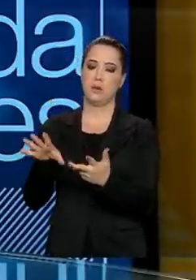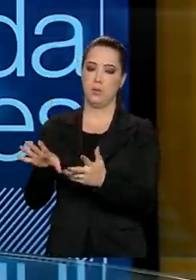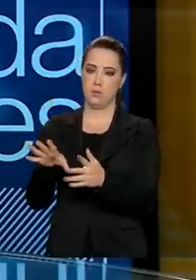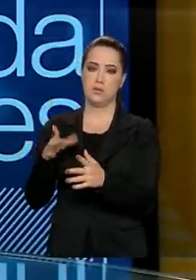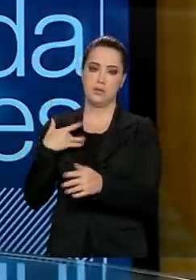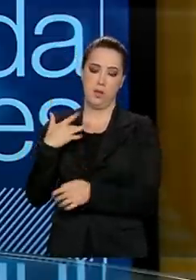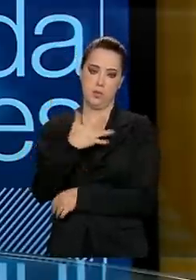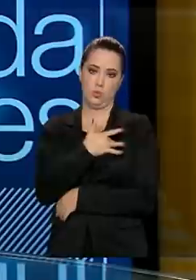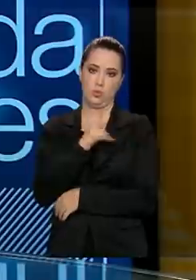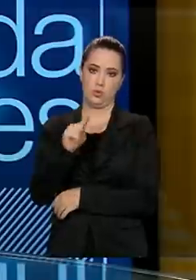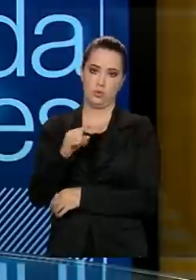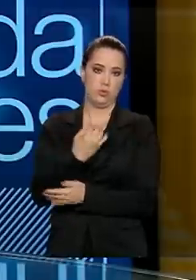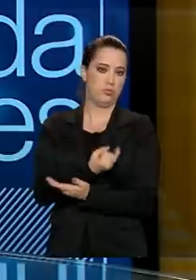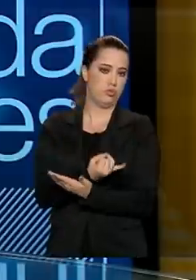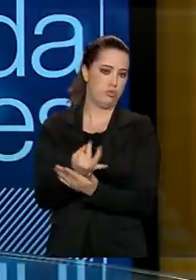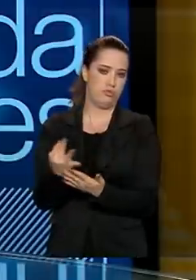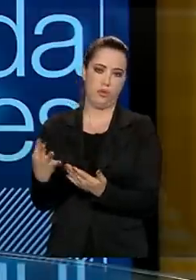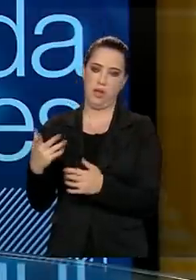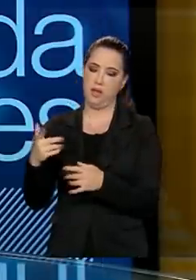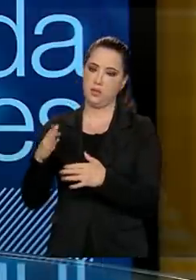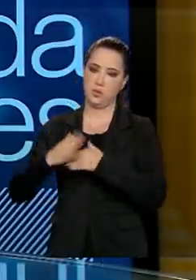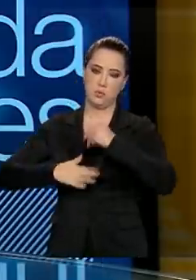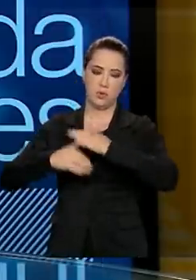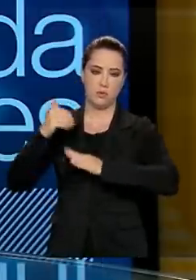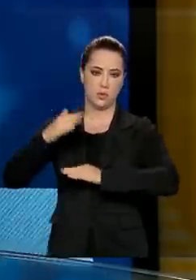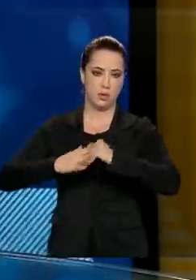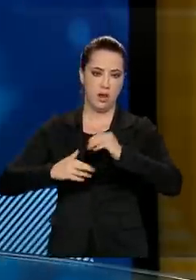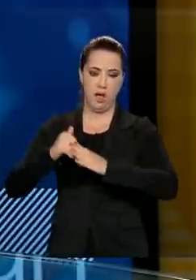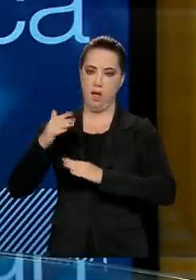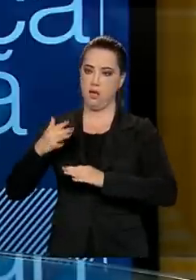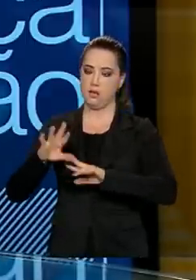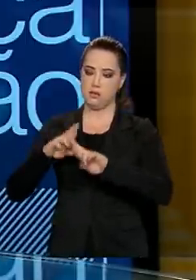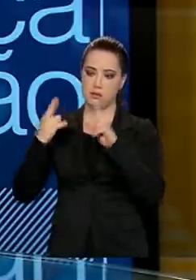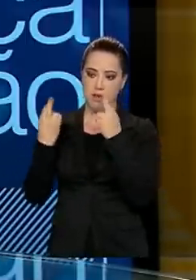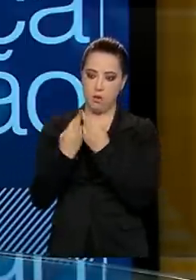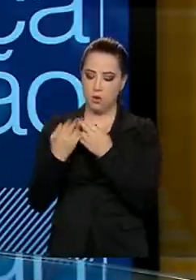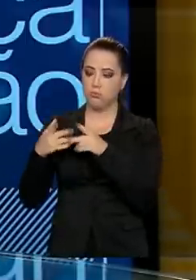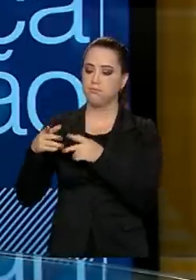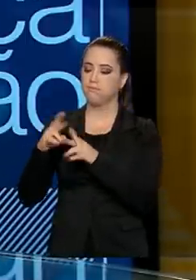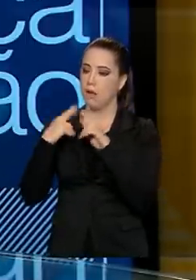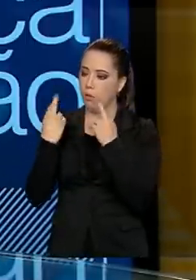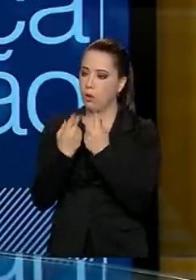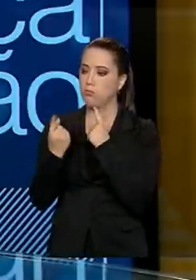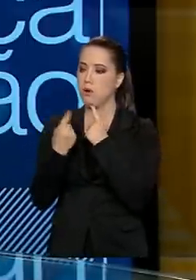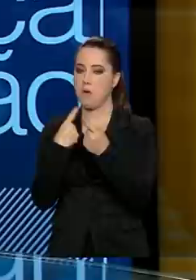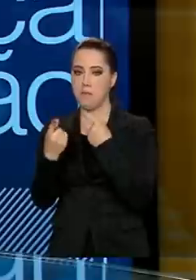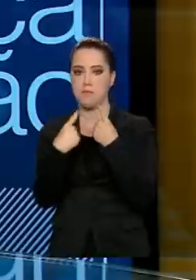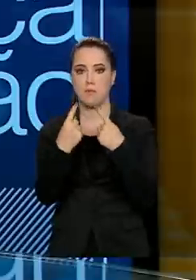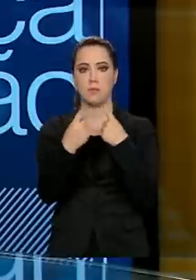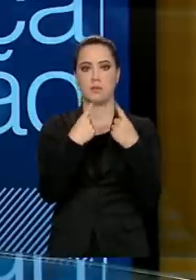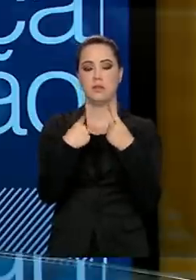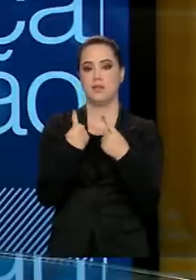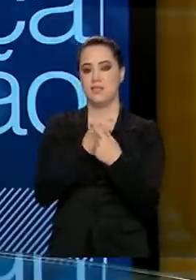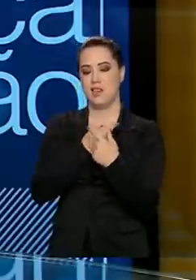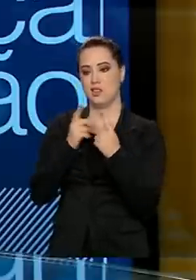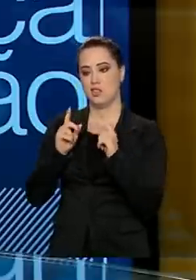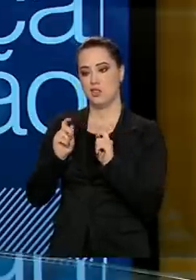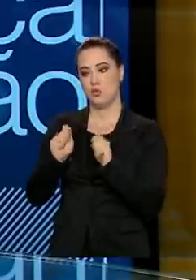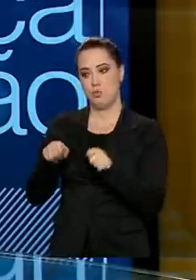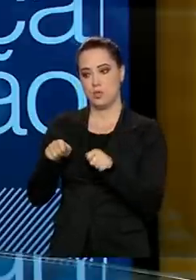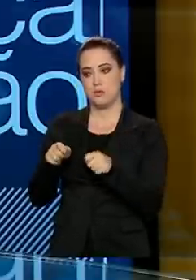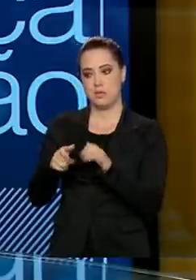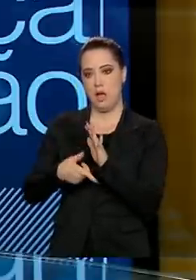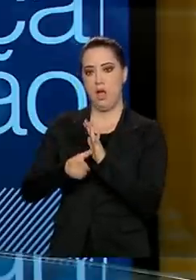biomédicos, sanitaristas se reuniram. E verificamos que nós poderíamos antecipar